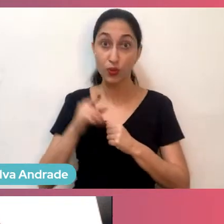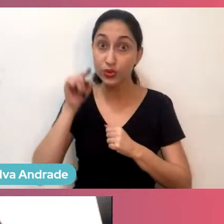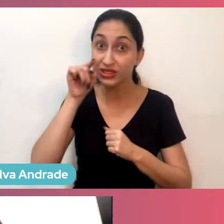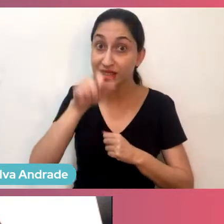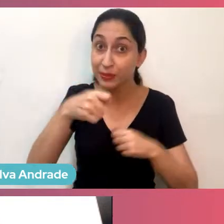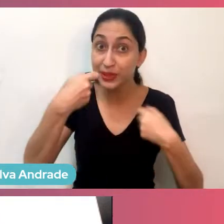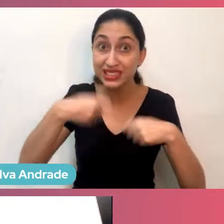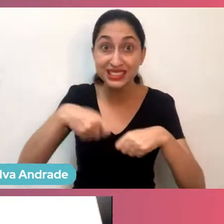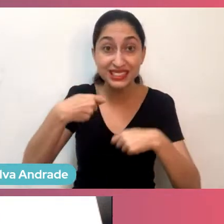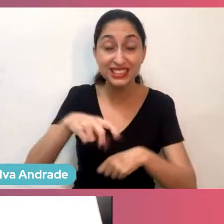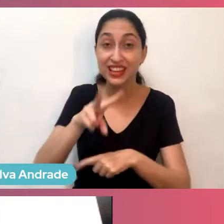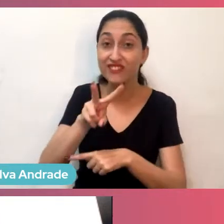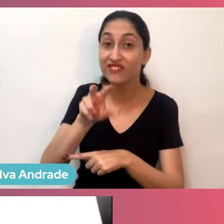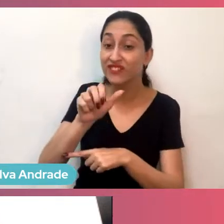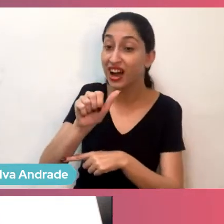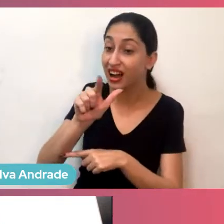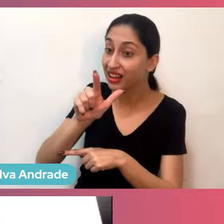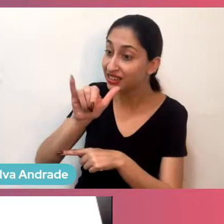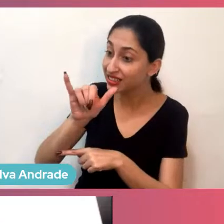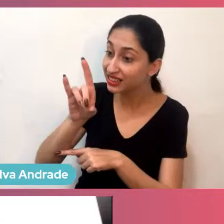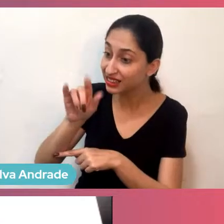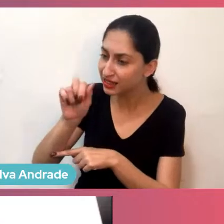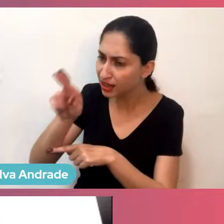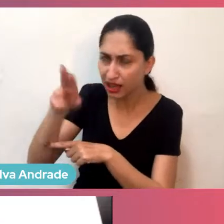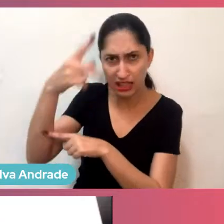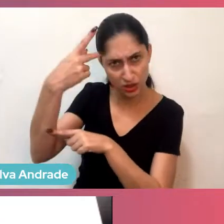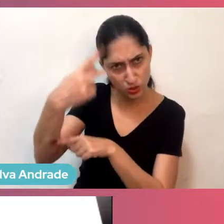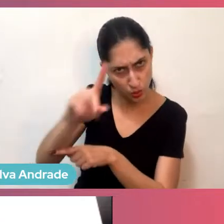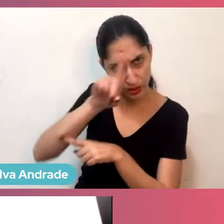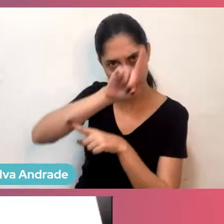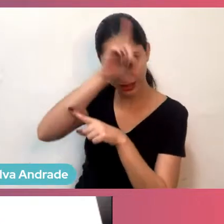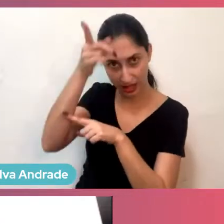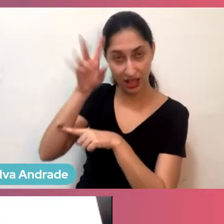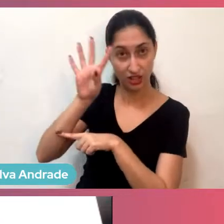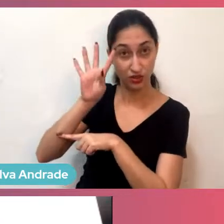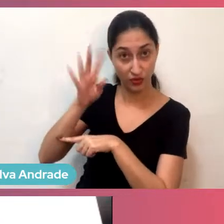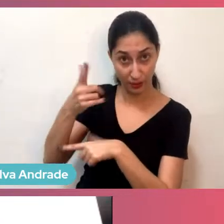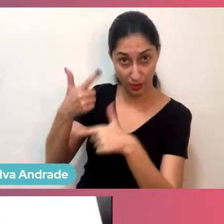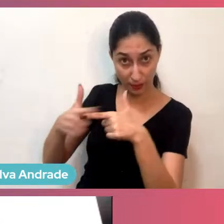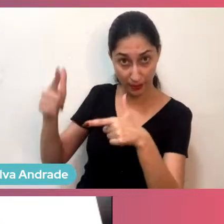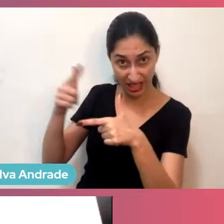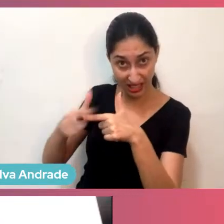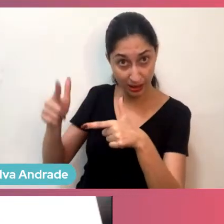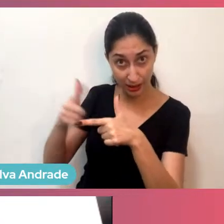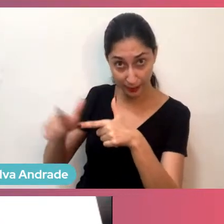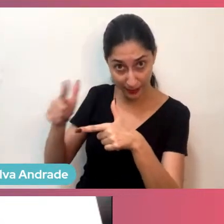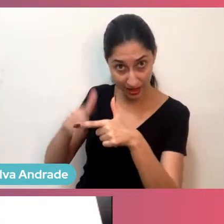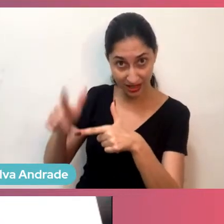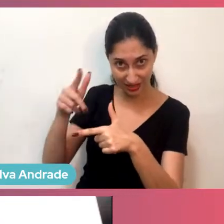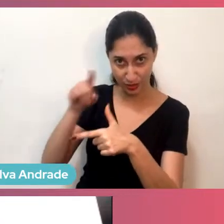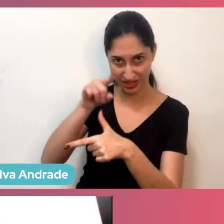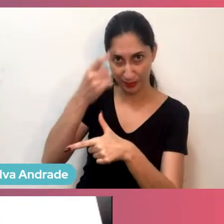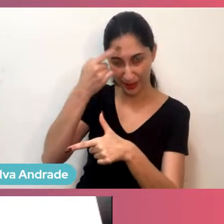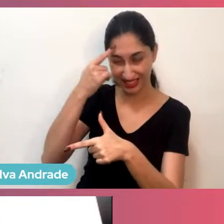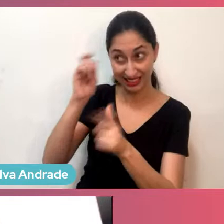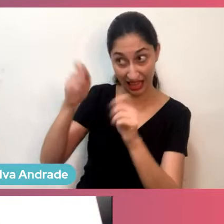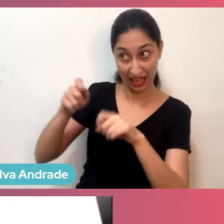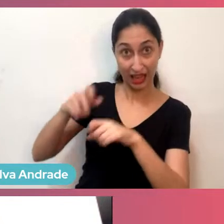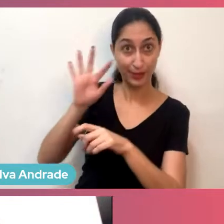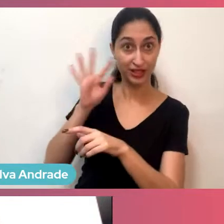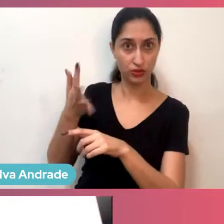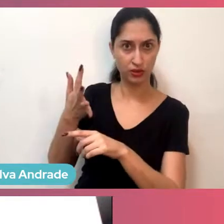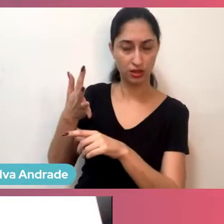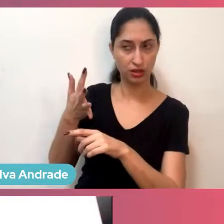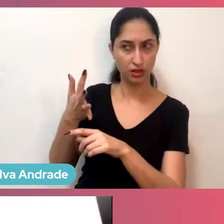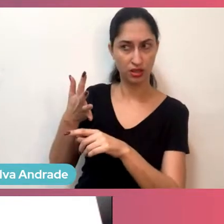validar se aquela ideia que você tem de resolver um problema mirabolante é exatamente o